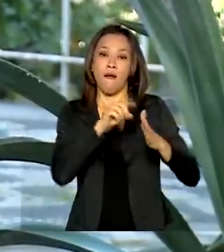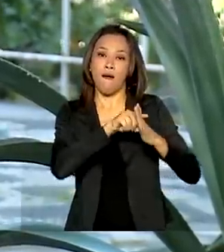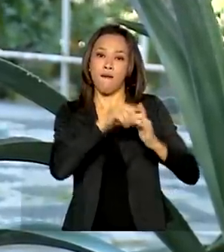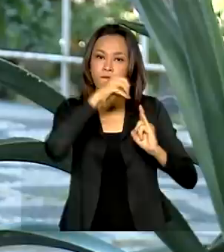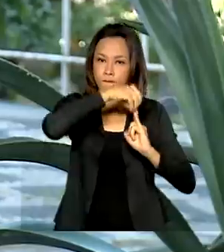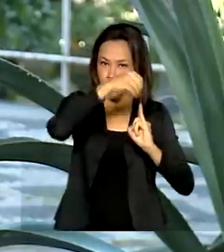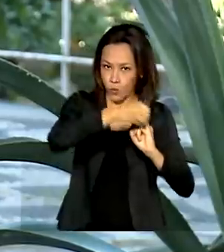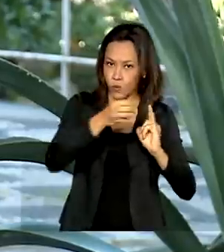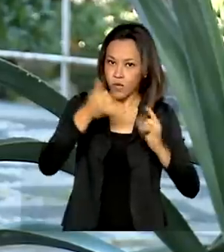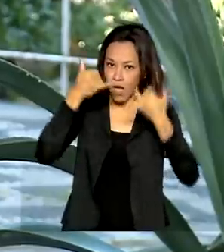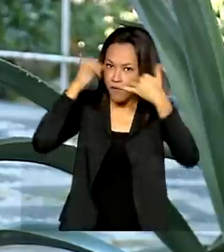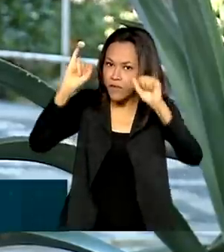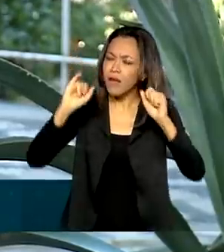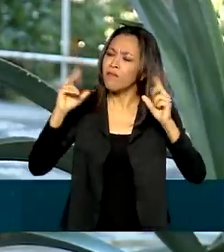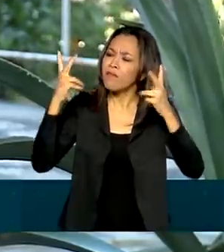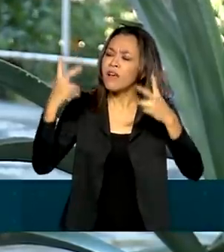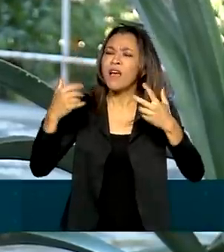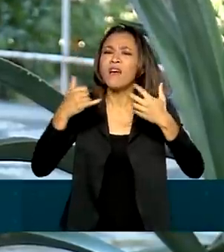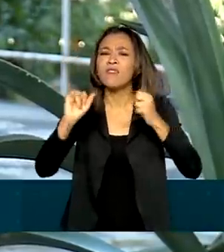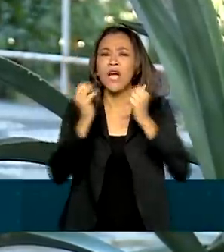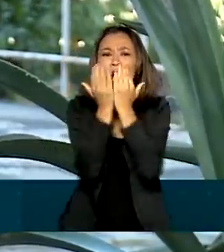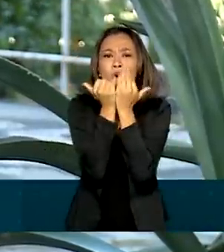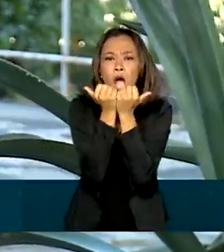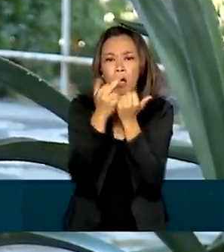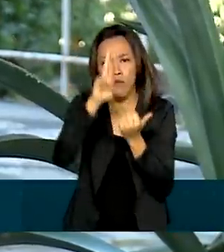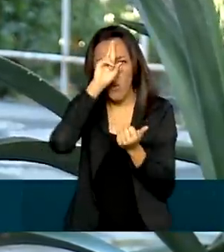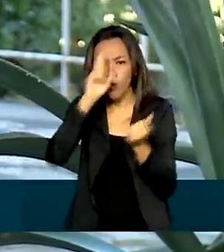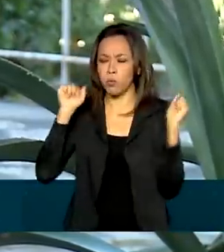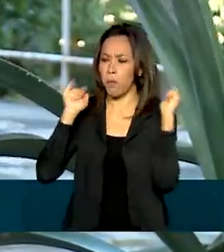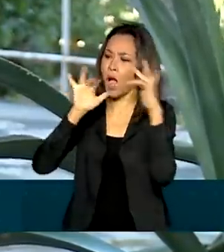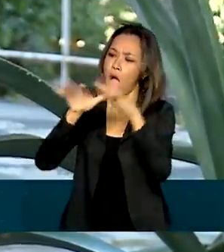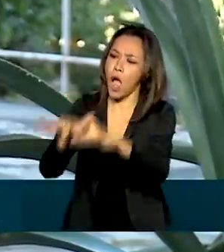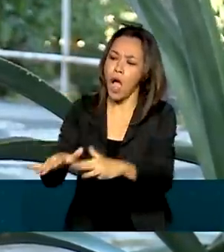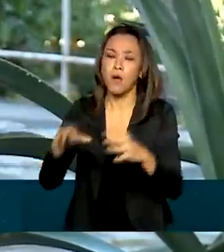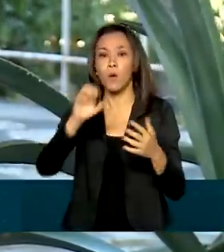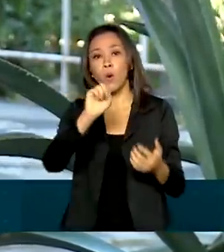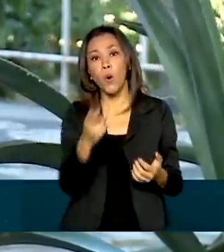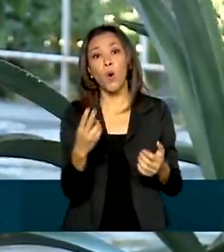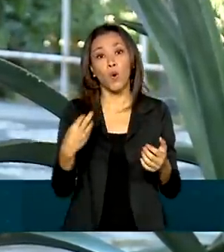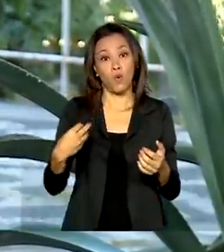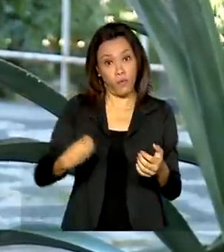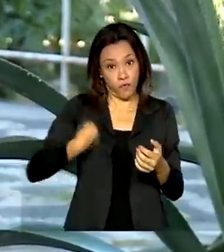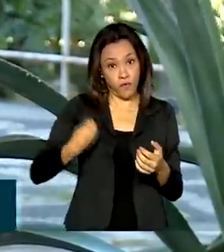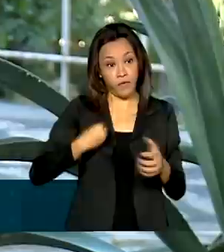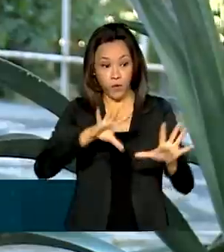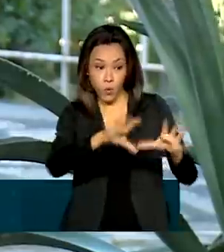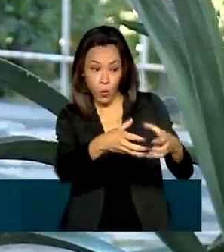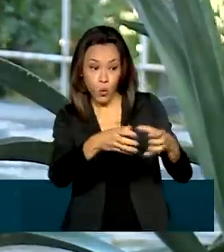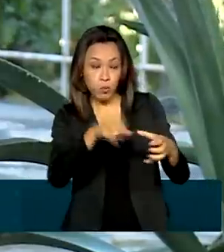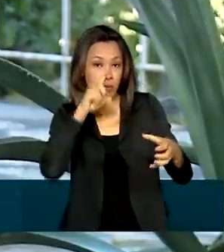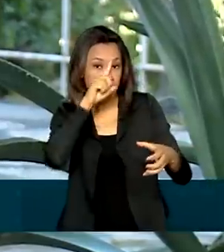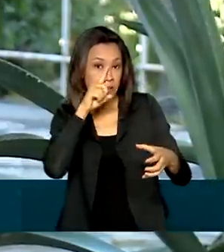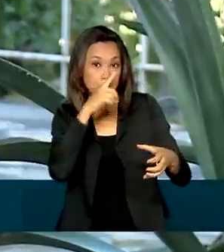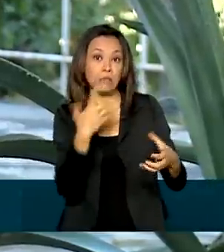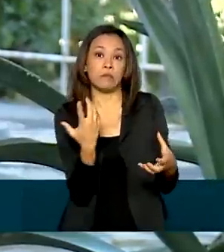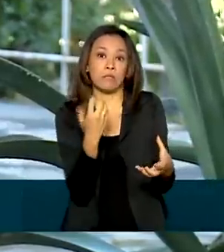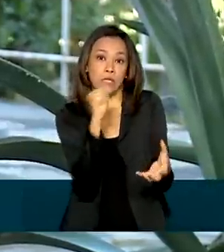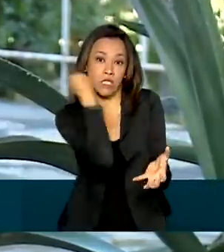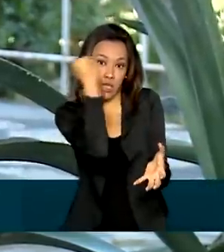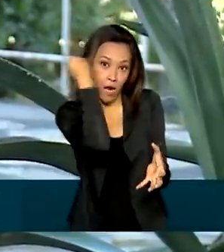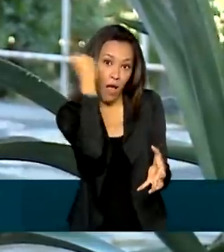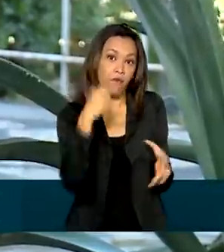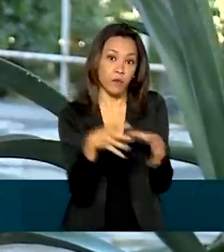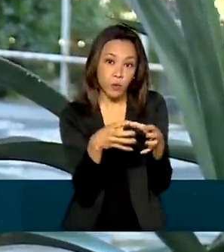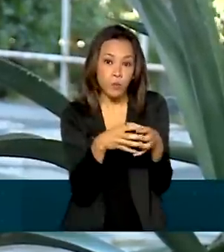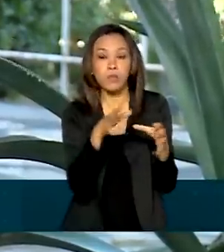encontros e almoços na Páscoa quem faz parte ou vive com alguém do grupo de risco para casos graves de Covid